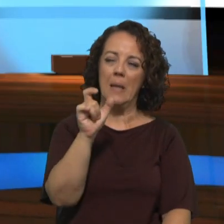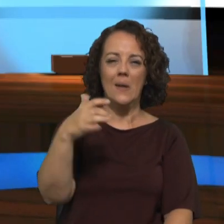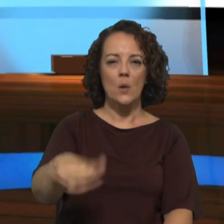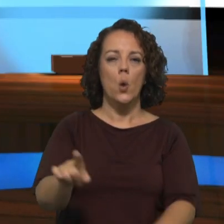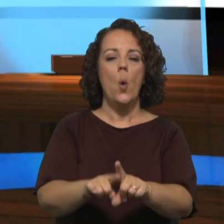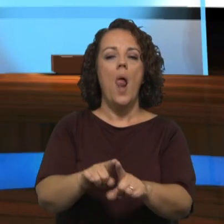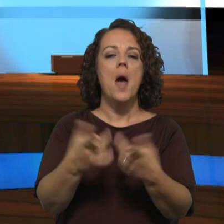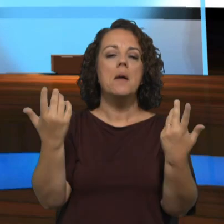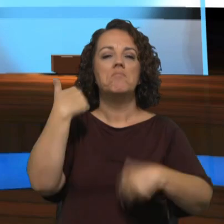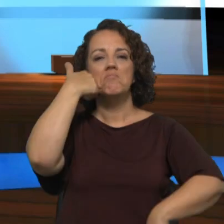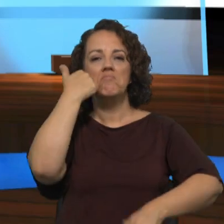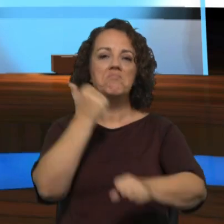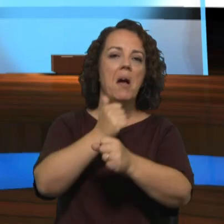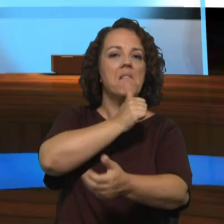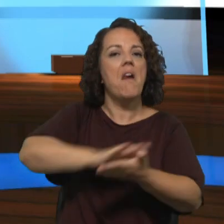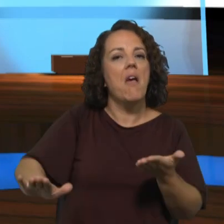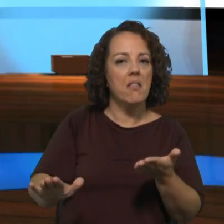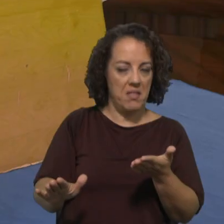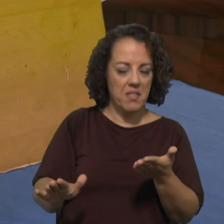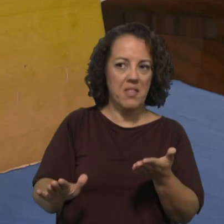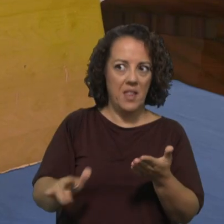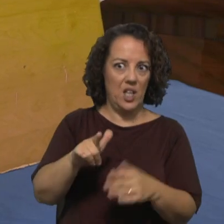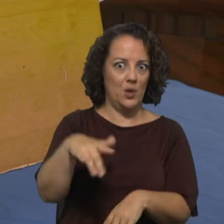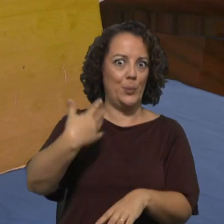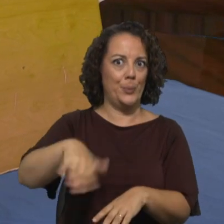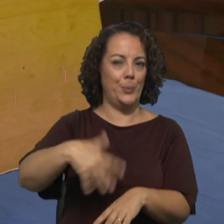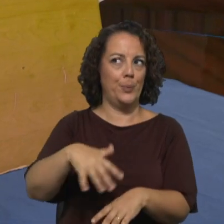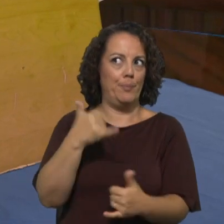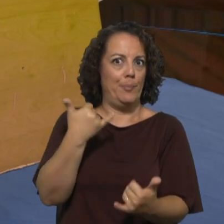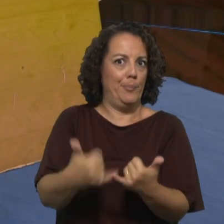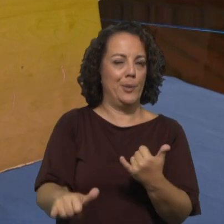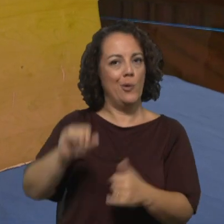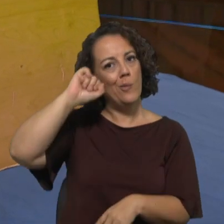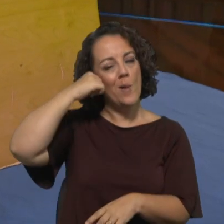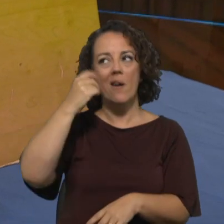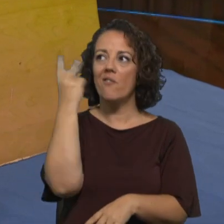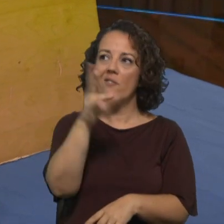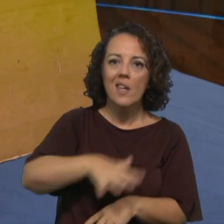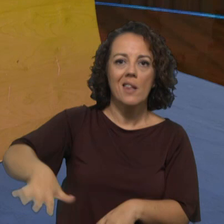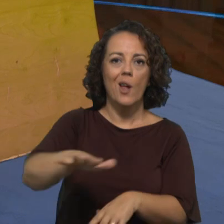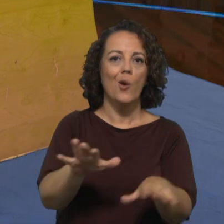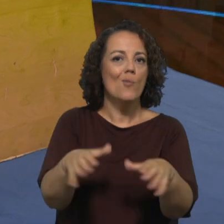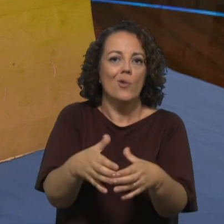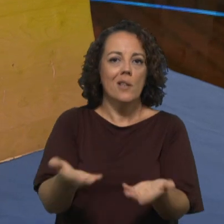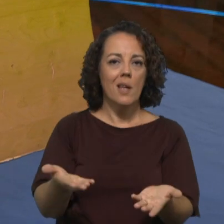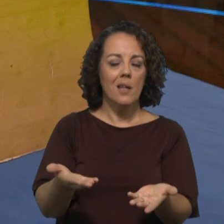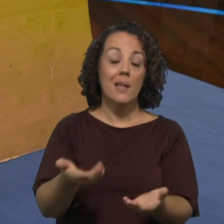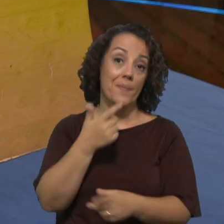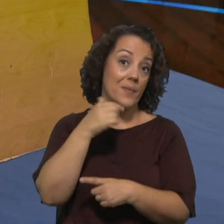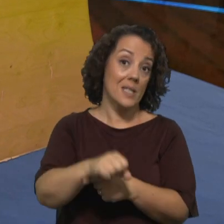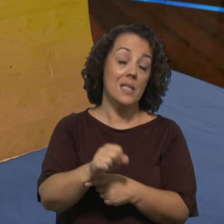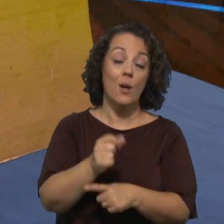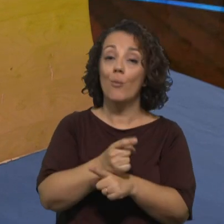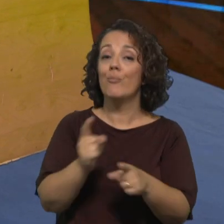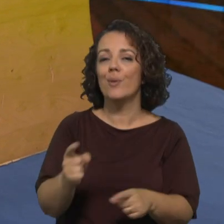piores coisas das piores ameaças neste momento à vida das comunidades porque é por um motivo há